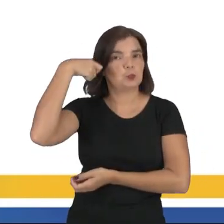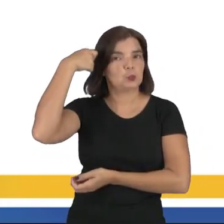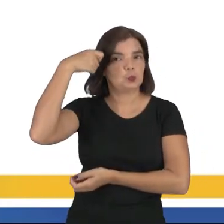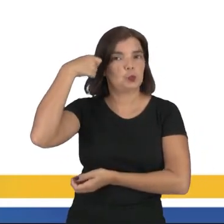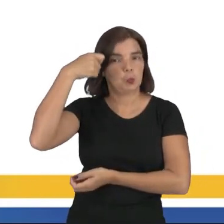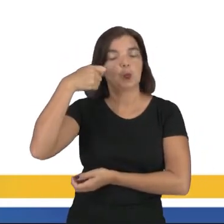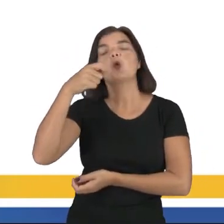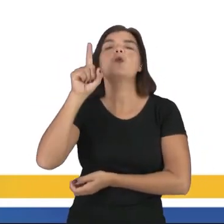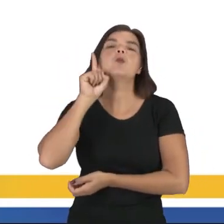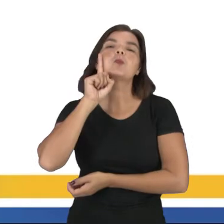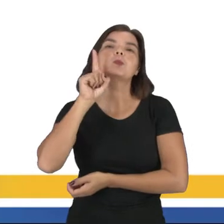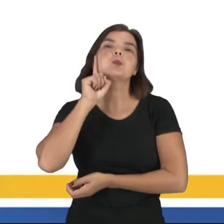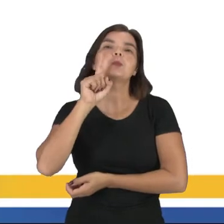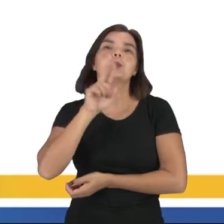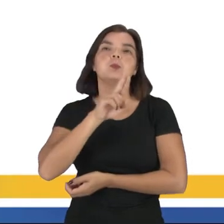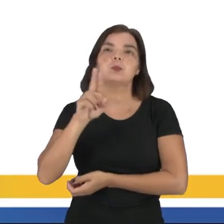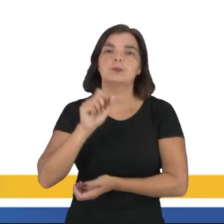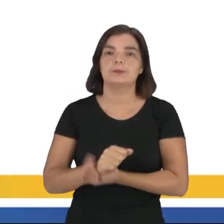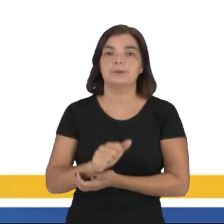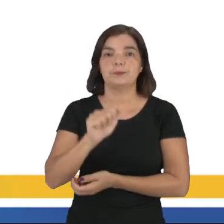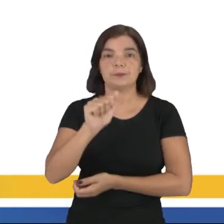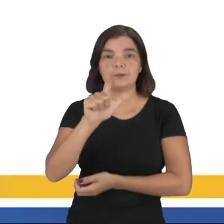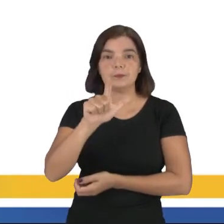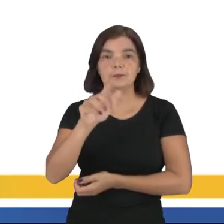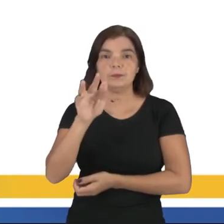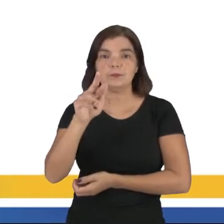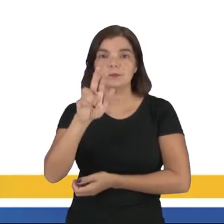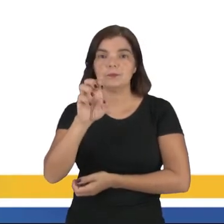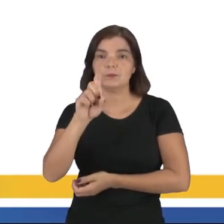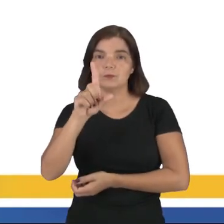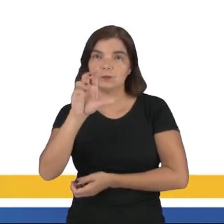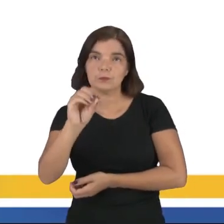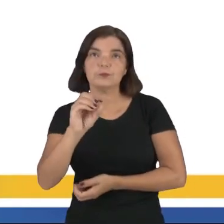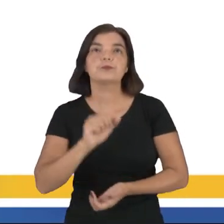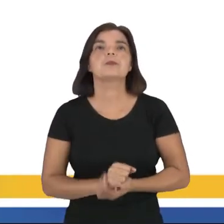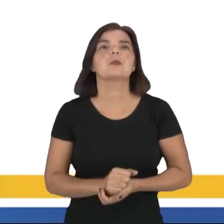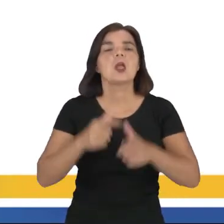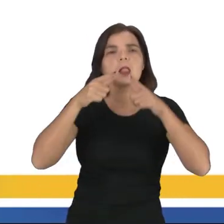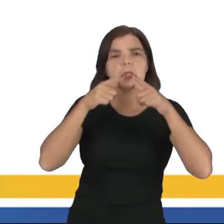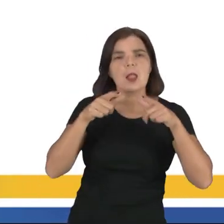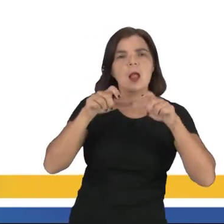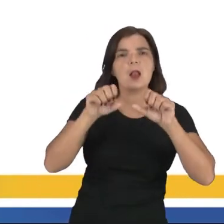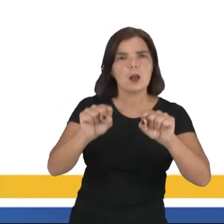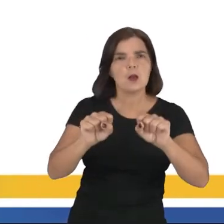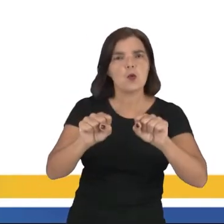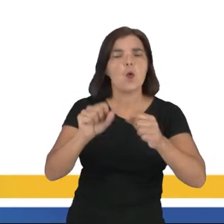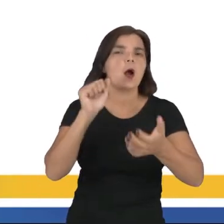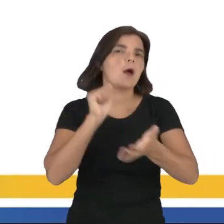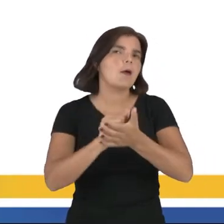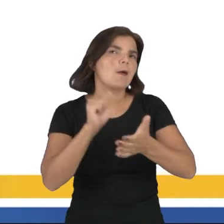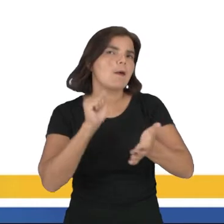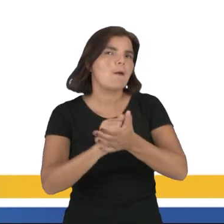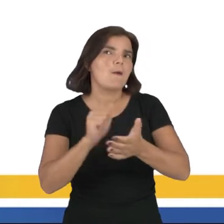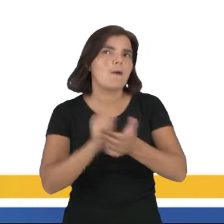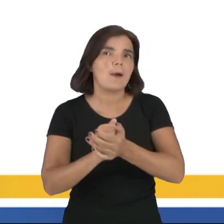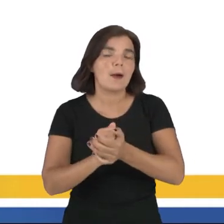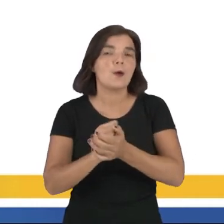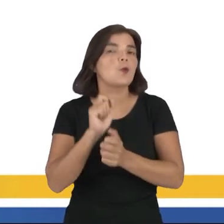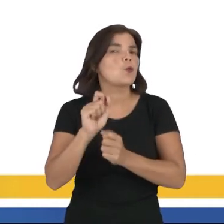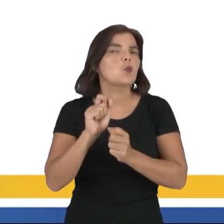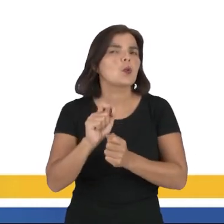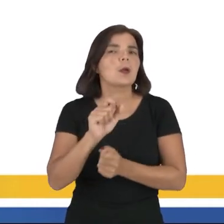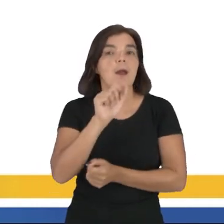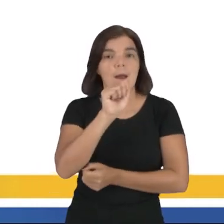norte-americano. O nome dele é Alfredo Patino. E a linguagem verbal está escrito álcool gel.